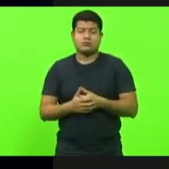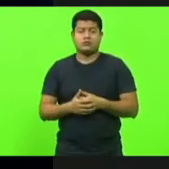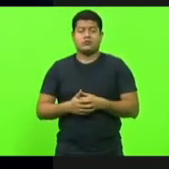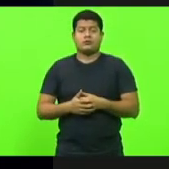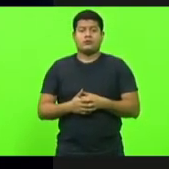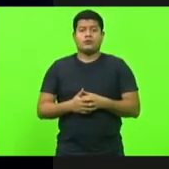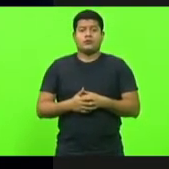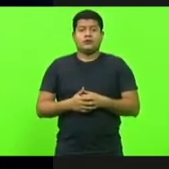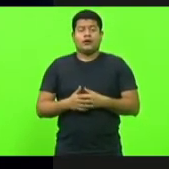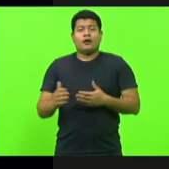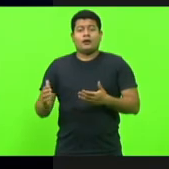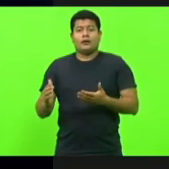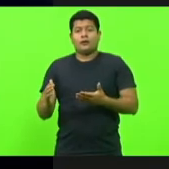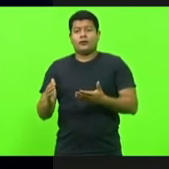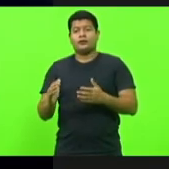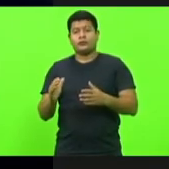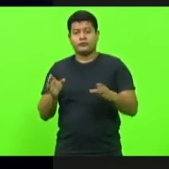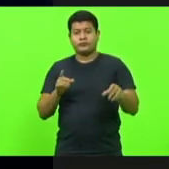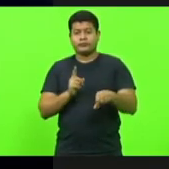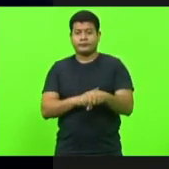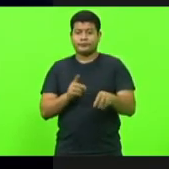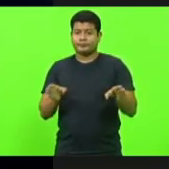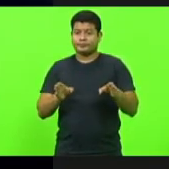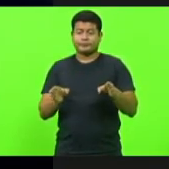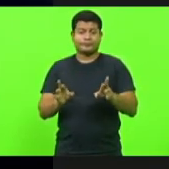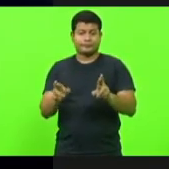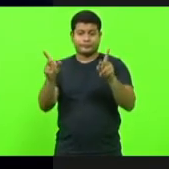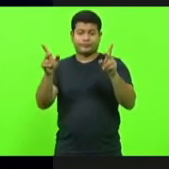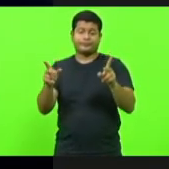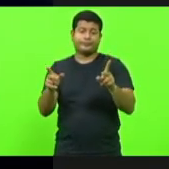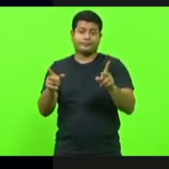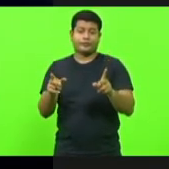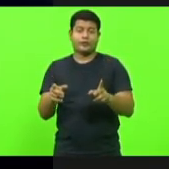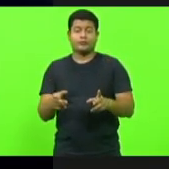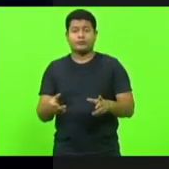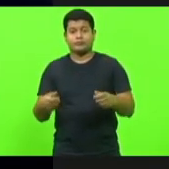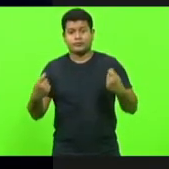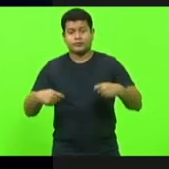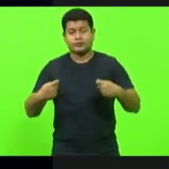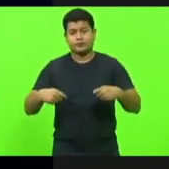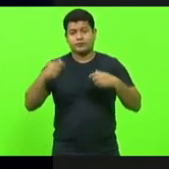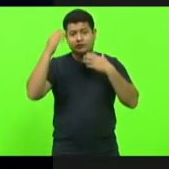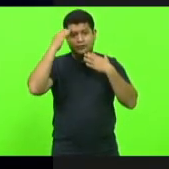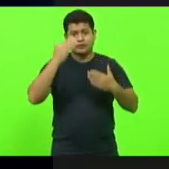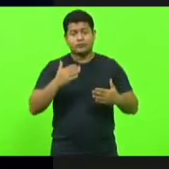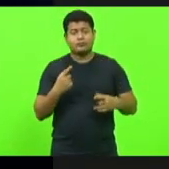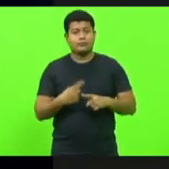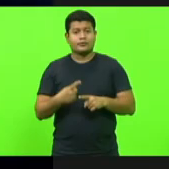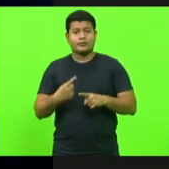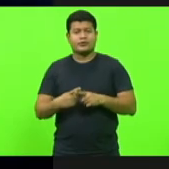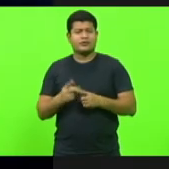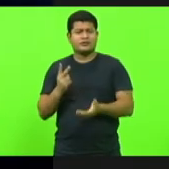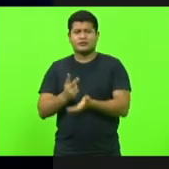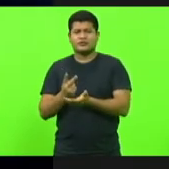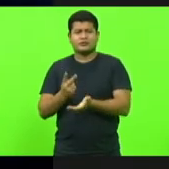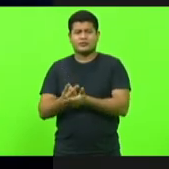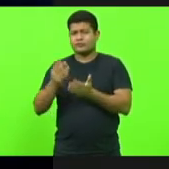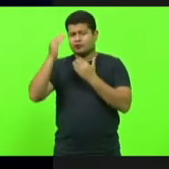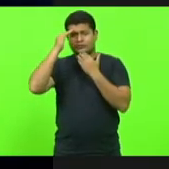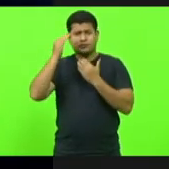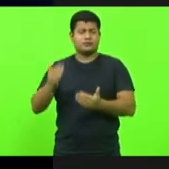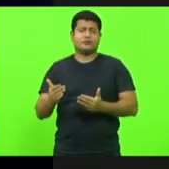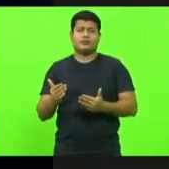diferentes, mas há de se fazer. E eu quero fazer esse agradecimento porque sempre fui grato a todos aqueles que